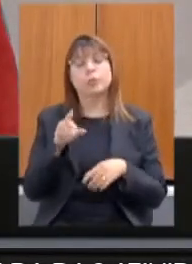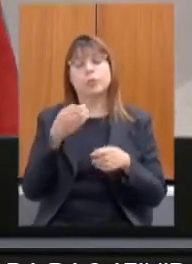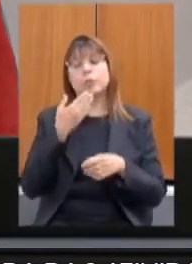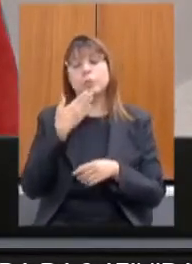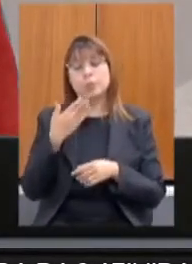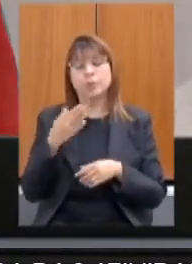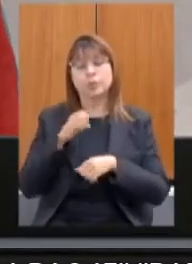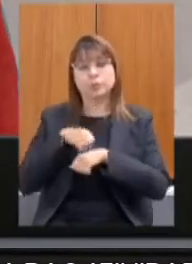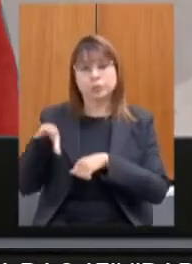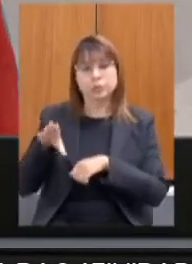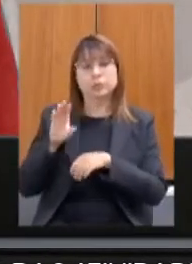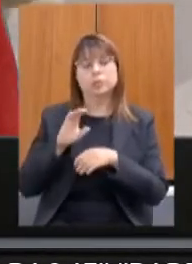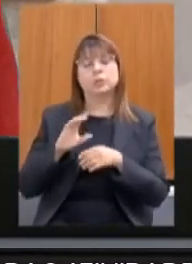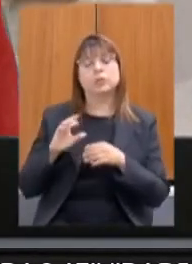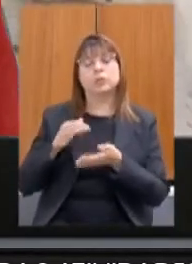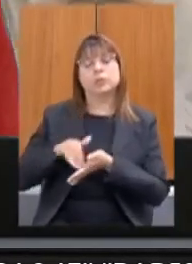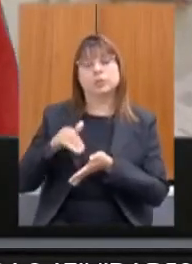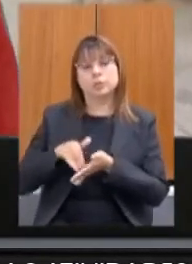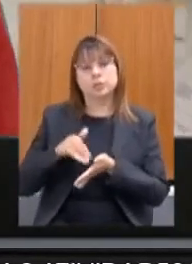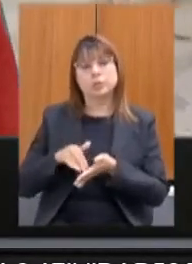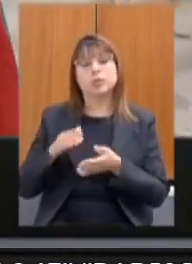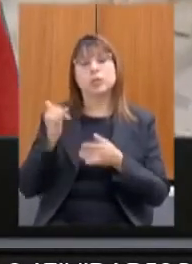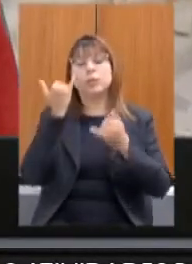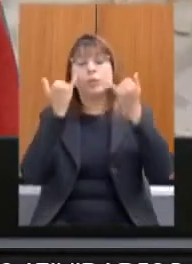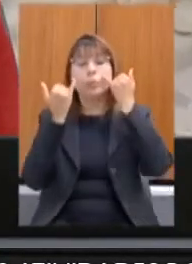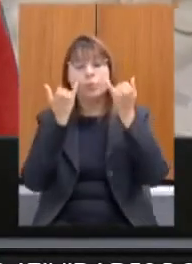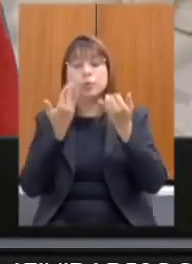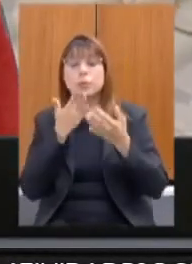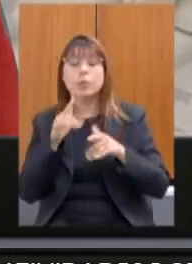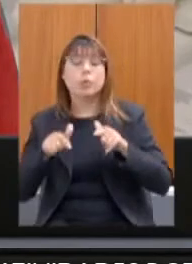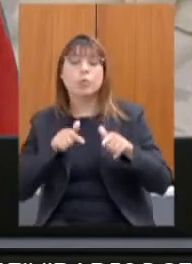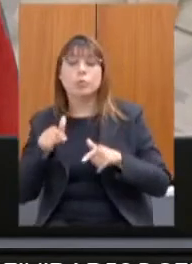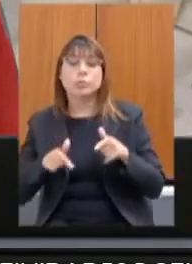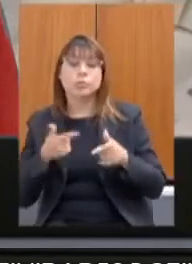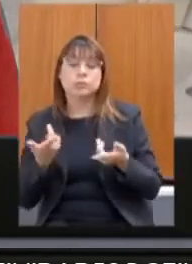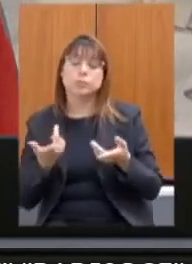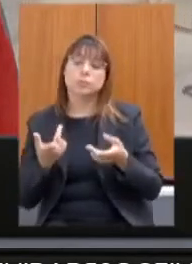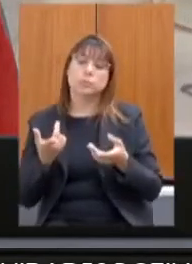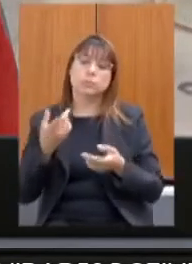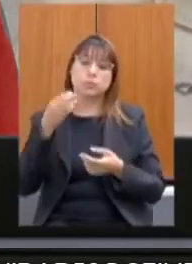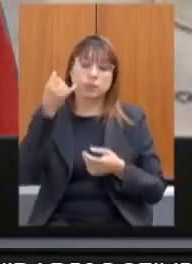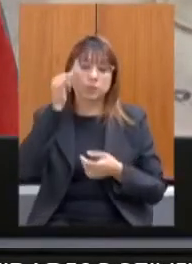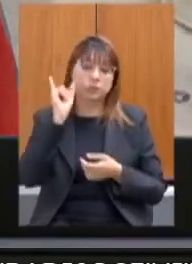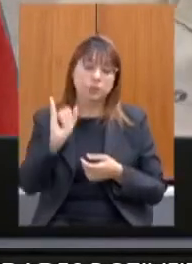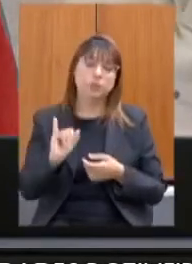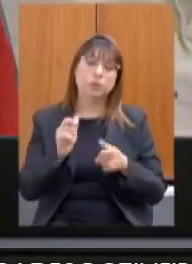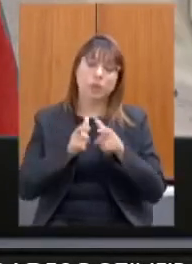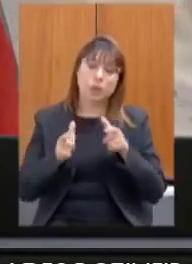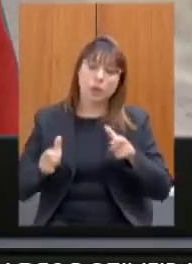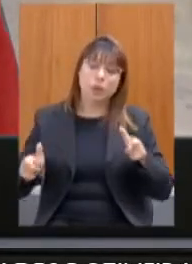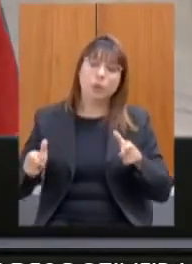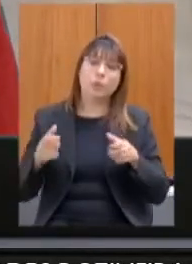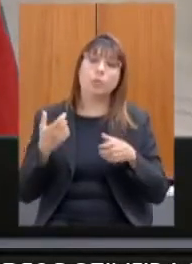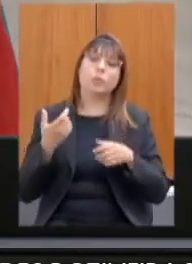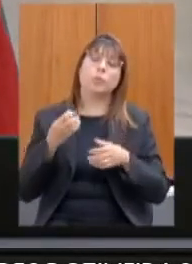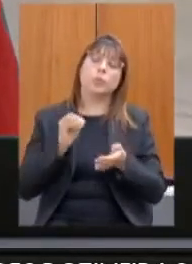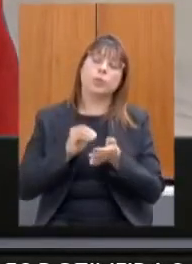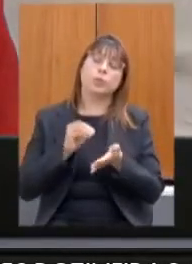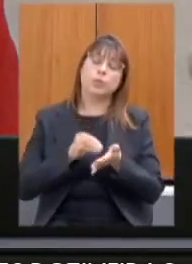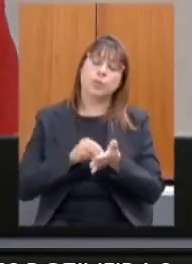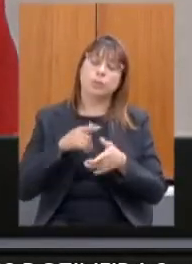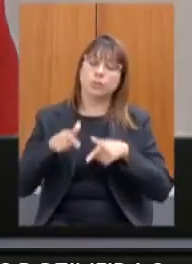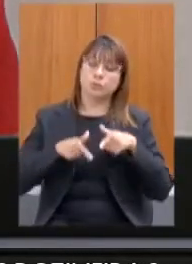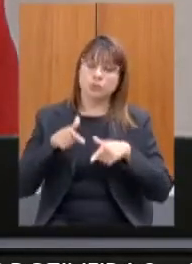também a CEDES pedido de informações sobre quais as medidas adotadas para conter o avanço do desemprego no Estado e quais as medidas